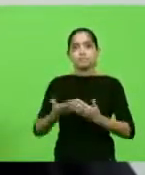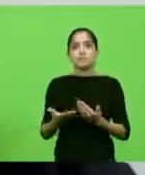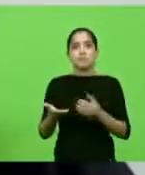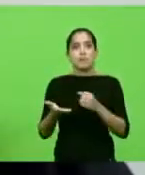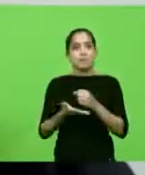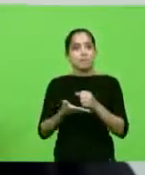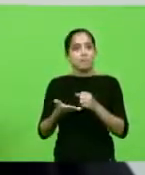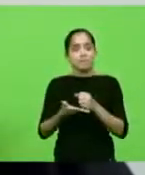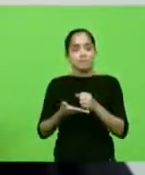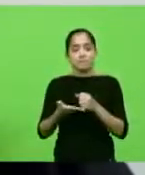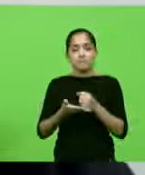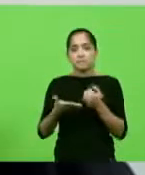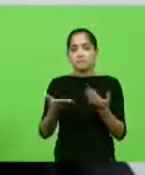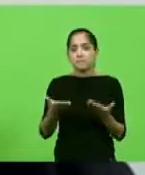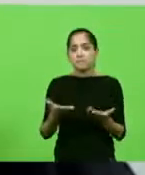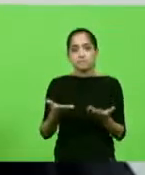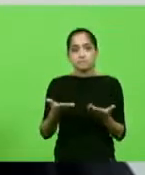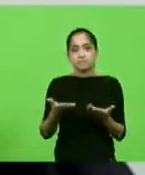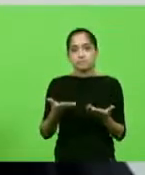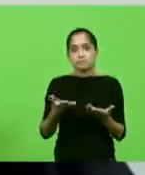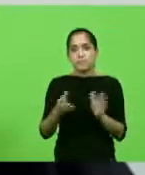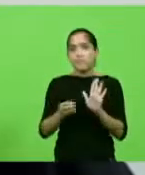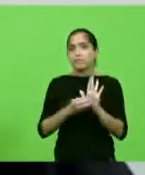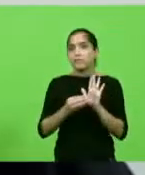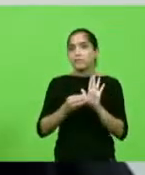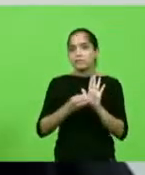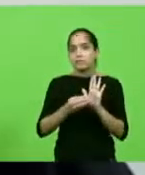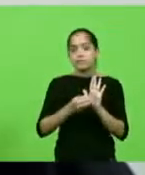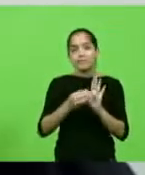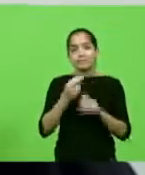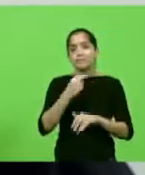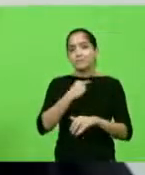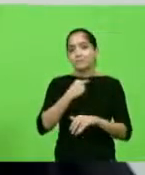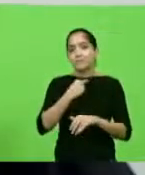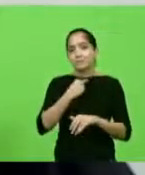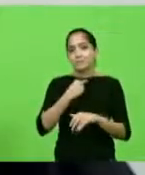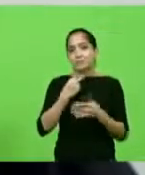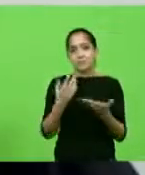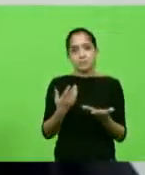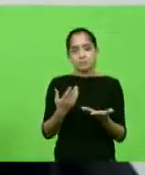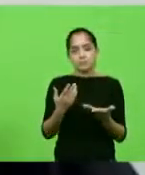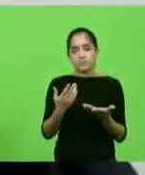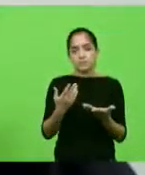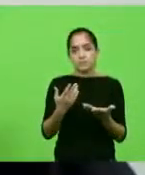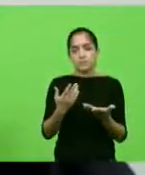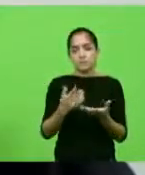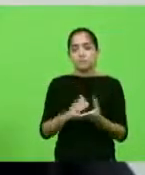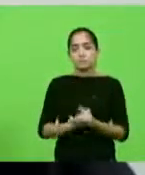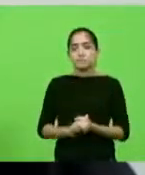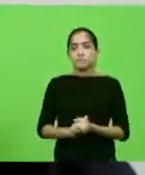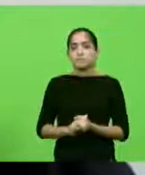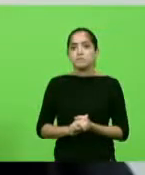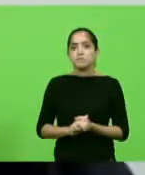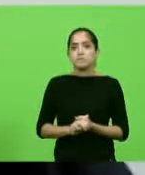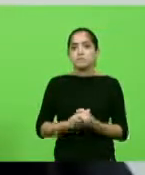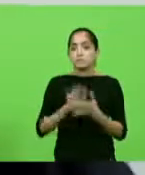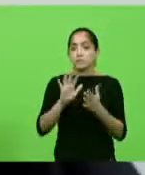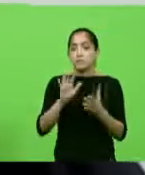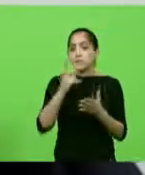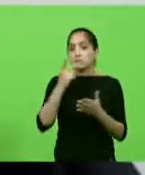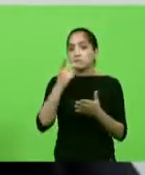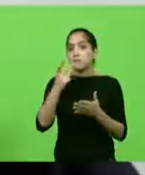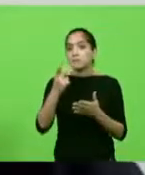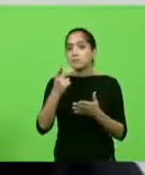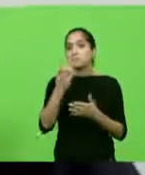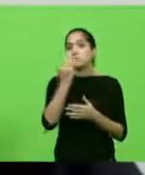básico, daquilo que não poderia faltar de modo qualquer, de modo algum a qualquer ser humano. Estou falando de